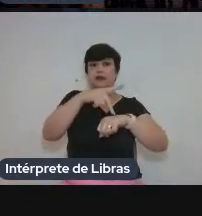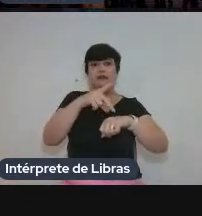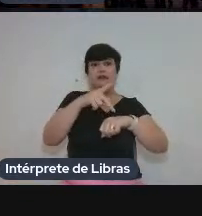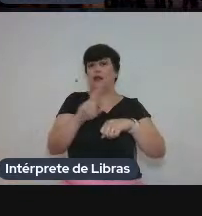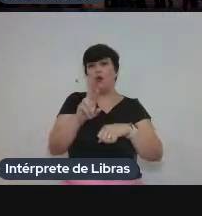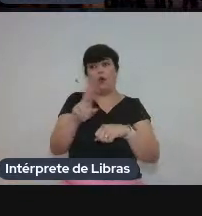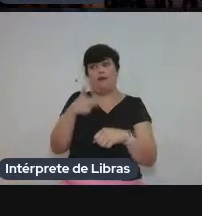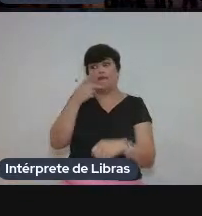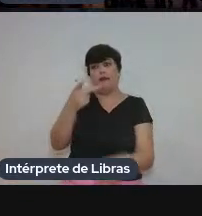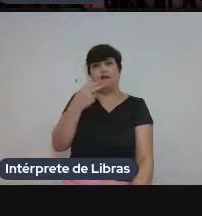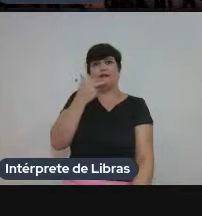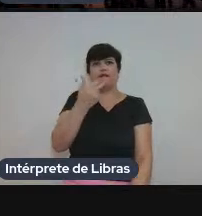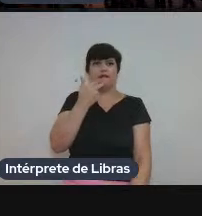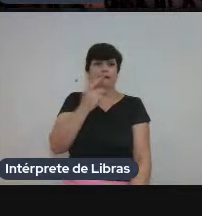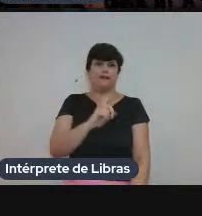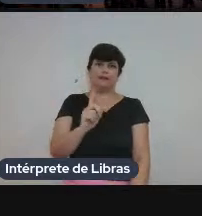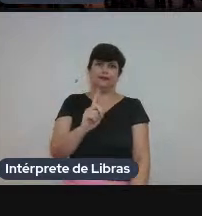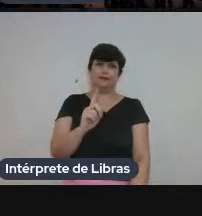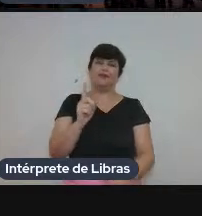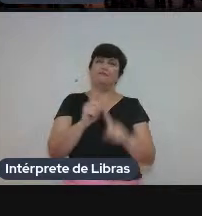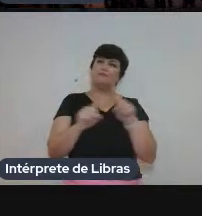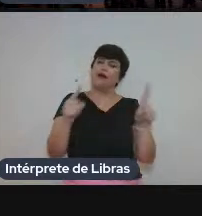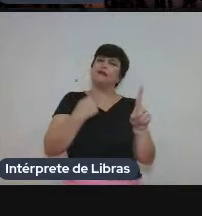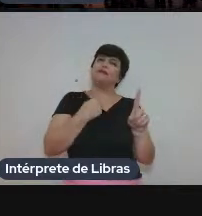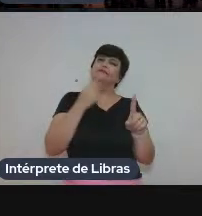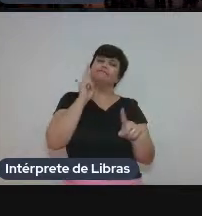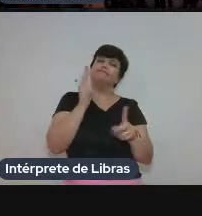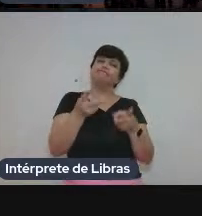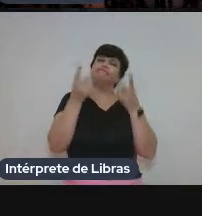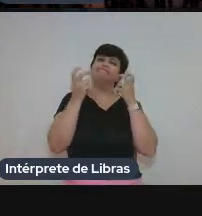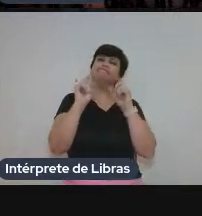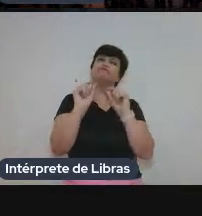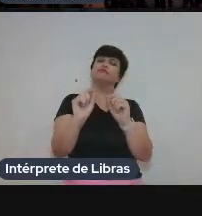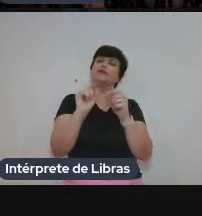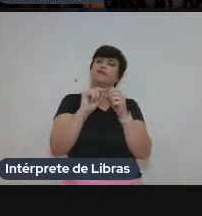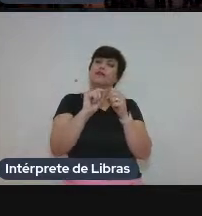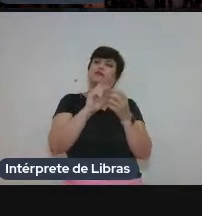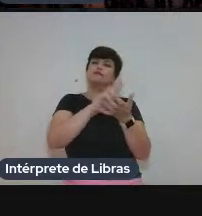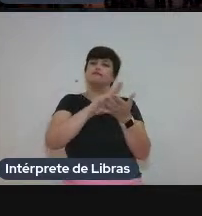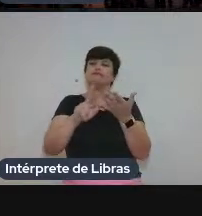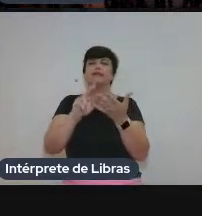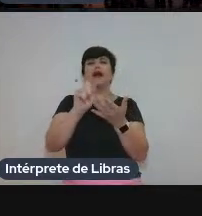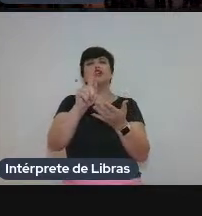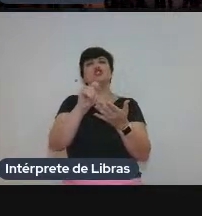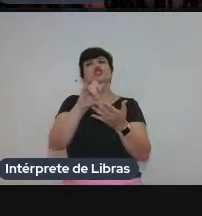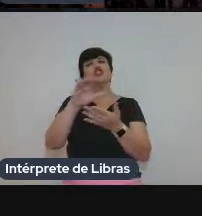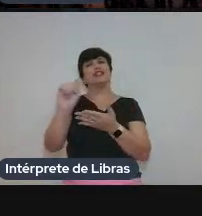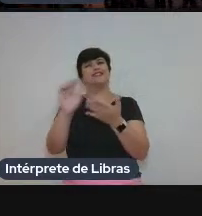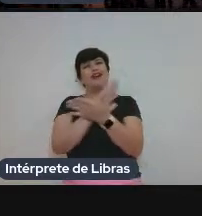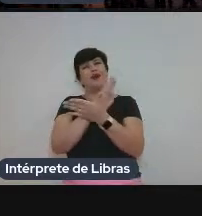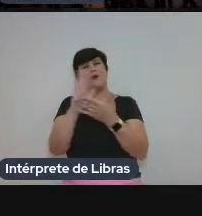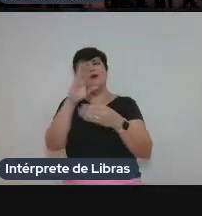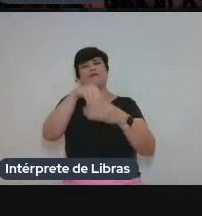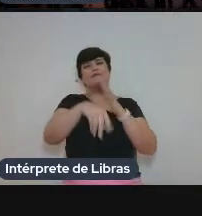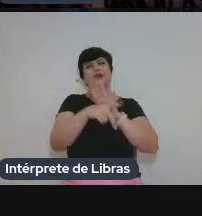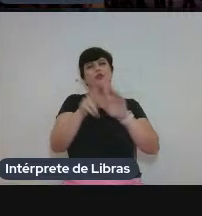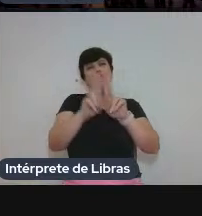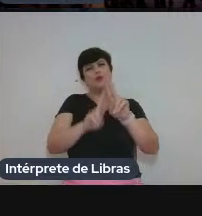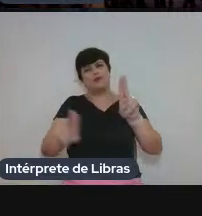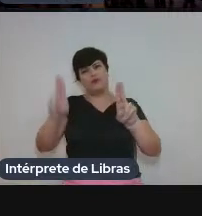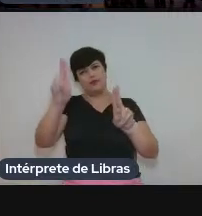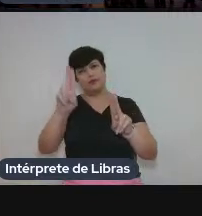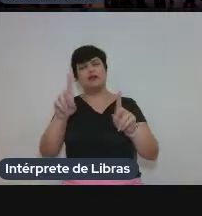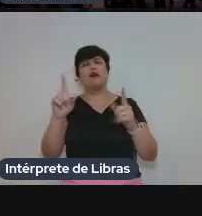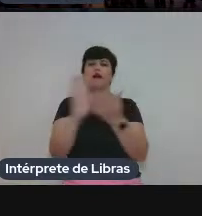angófilos. Mas a gente tem que ver que eles foram produzidos por diversos agentes, assim, uns foram produzidos por universidades,